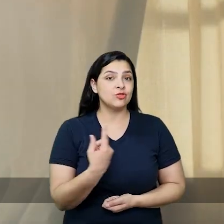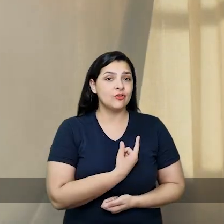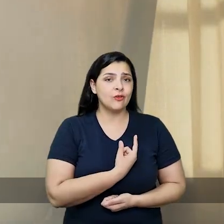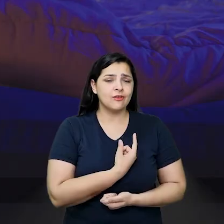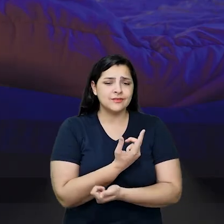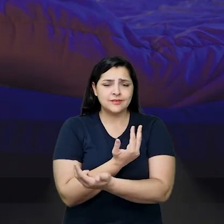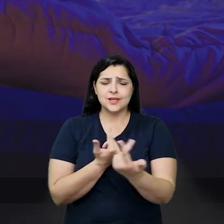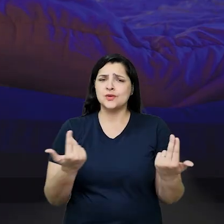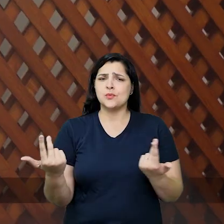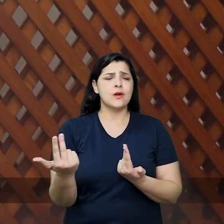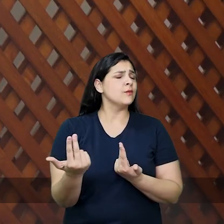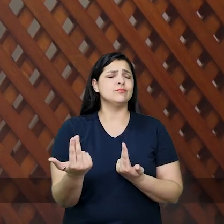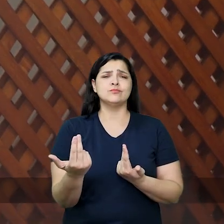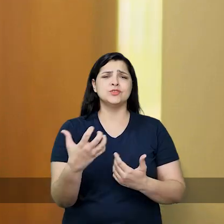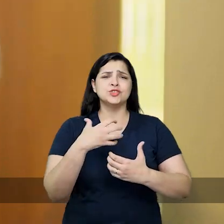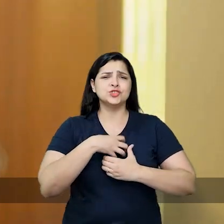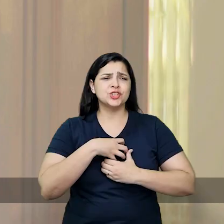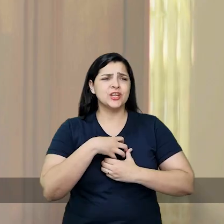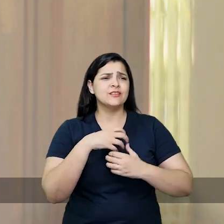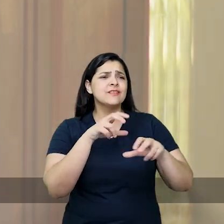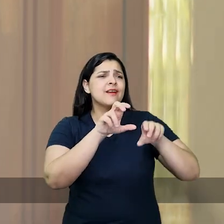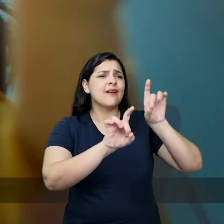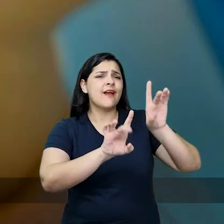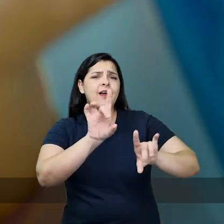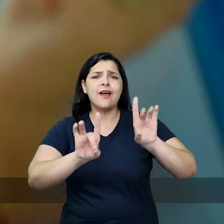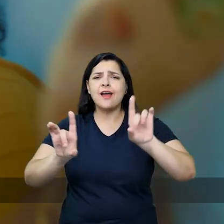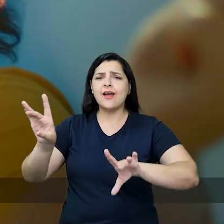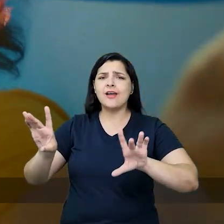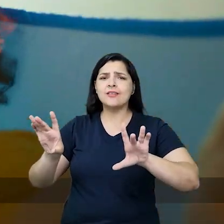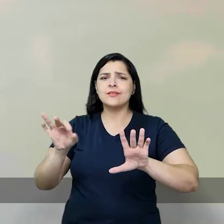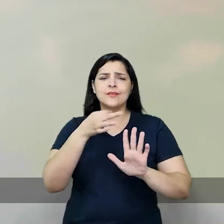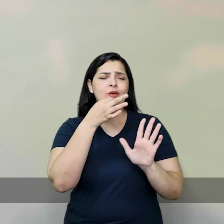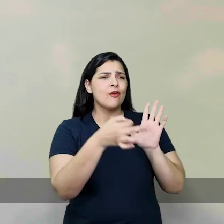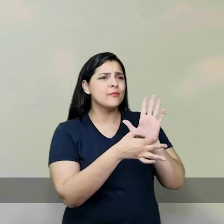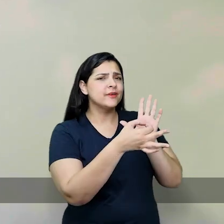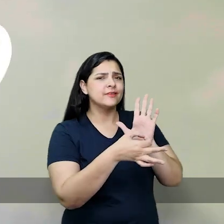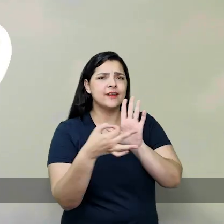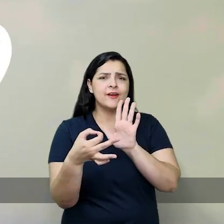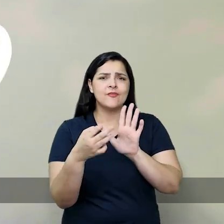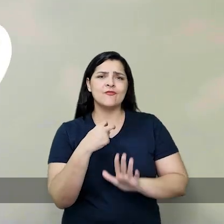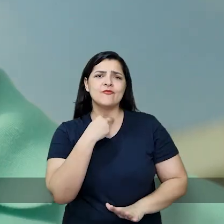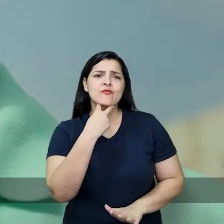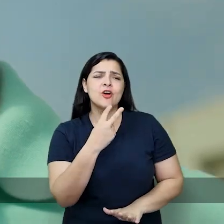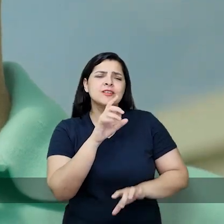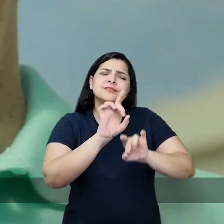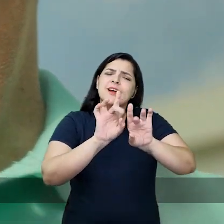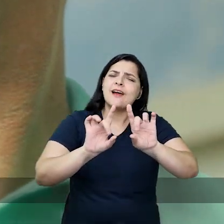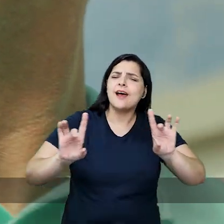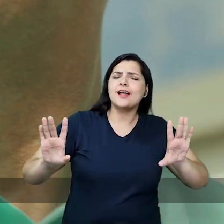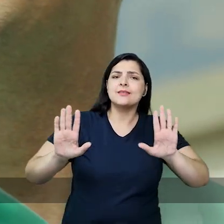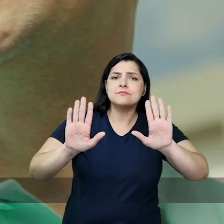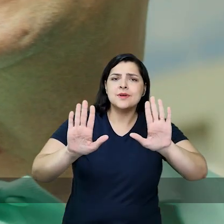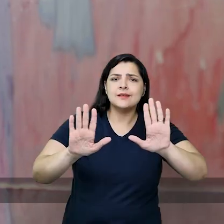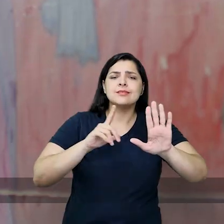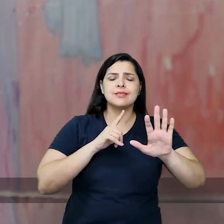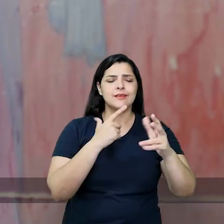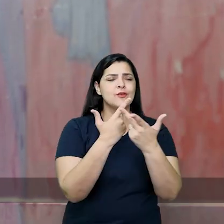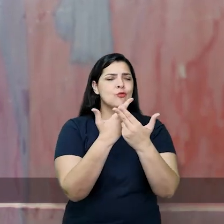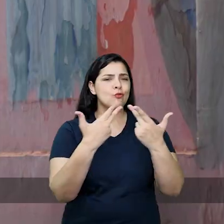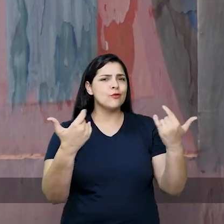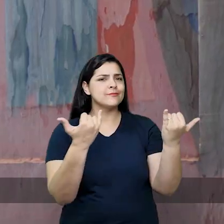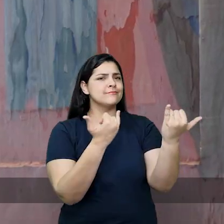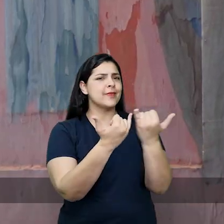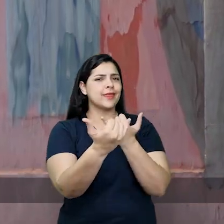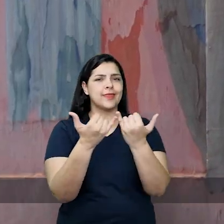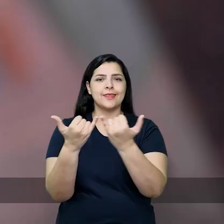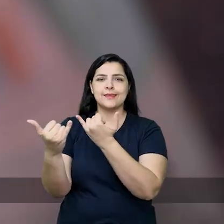Não somos os mesmos. Cada um tem seu jeito, sua visão de mundo, sua voz. Mas sempre